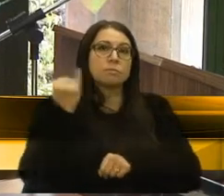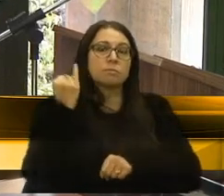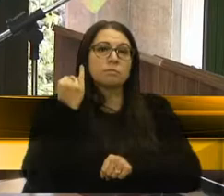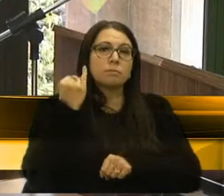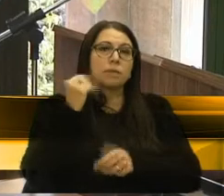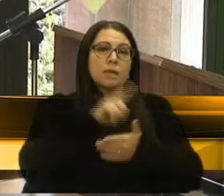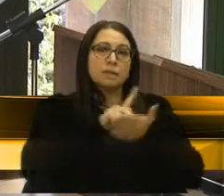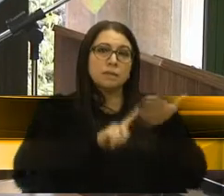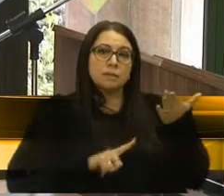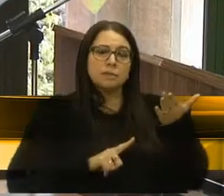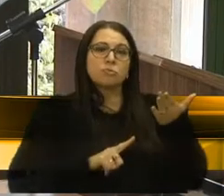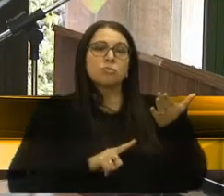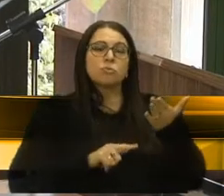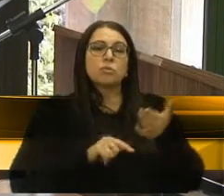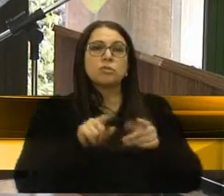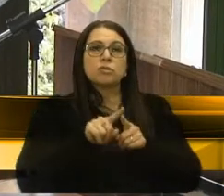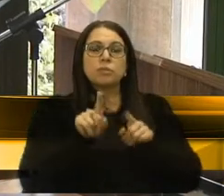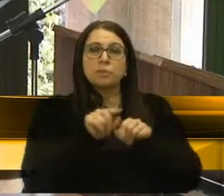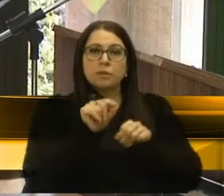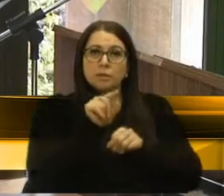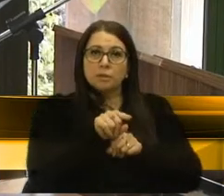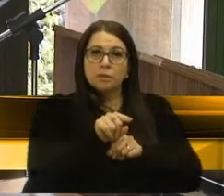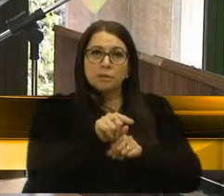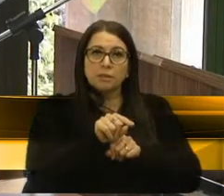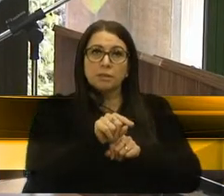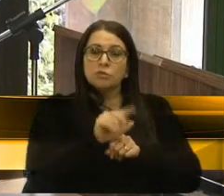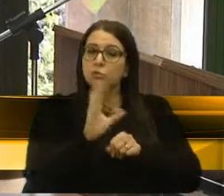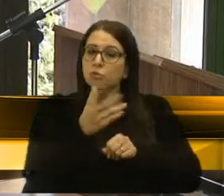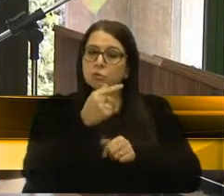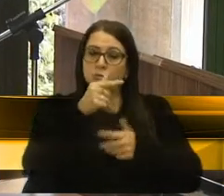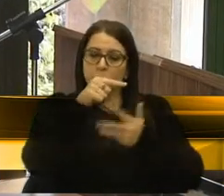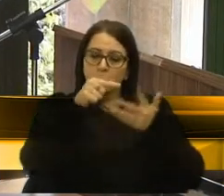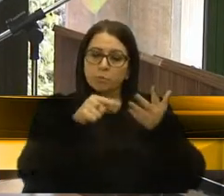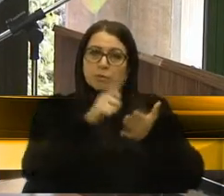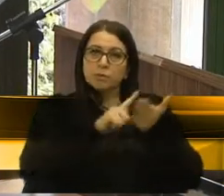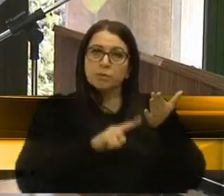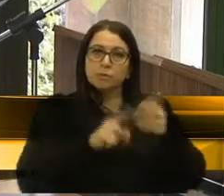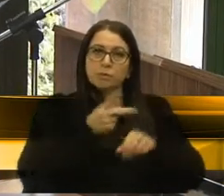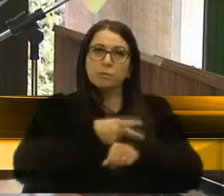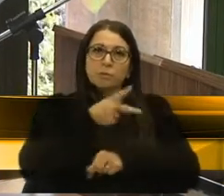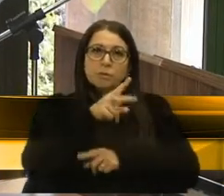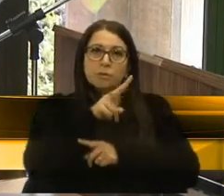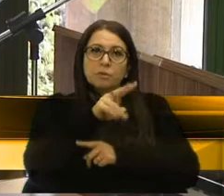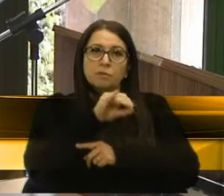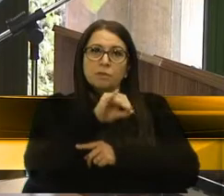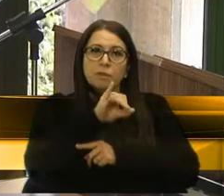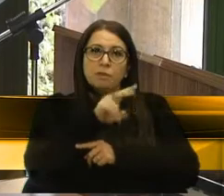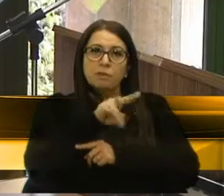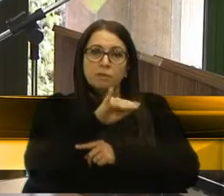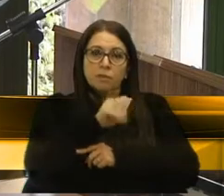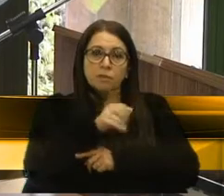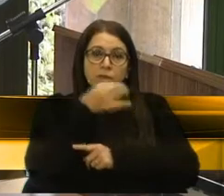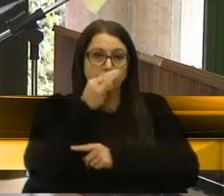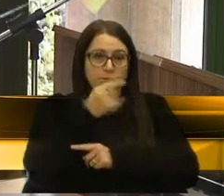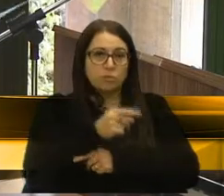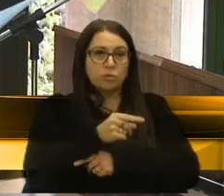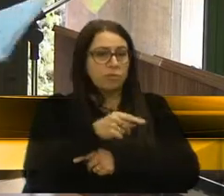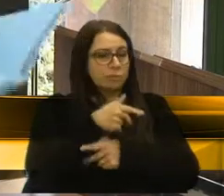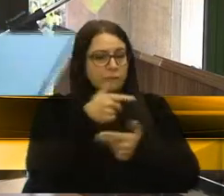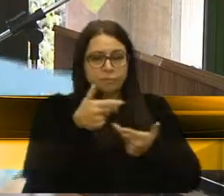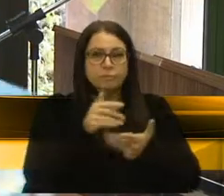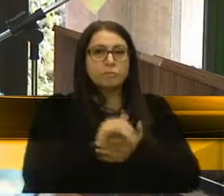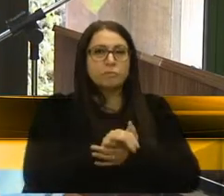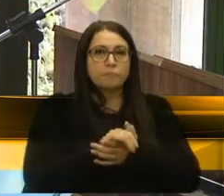literatura, como Assorianos, de criação literária, como o prêmio Vivita Cartier, em Caxias do Sul. Enfim,